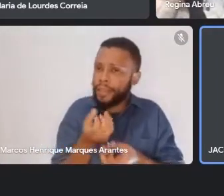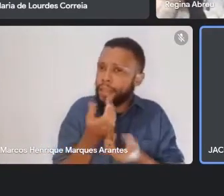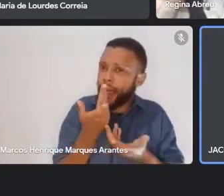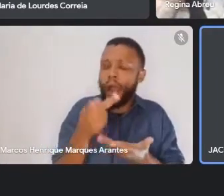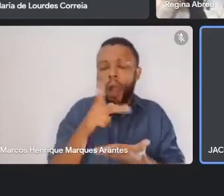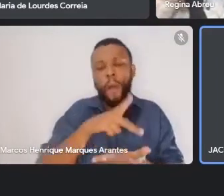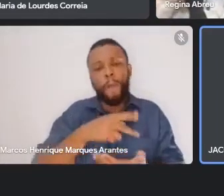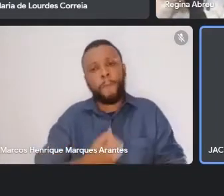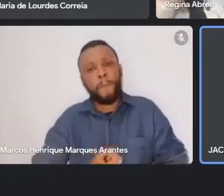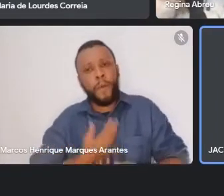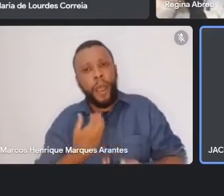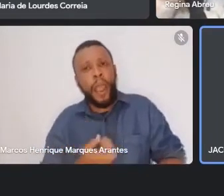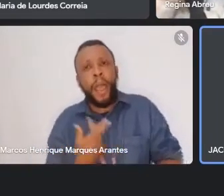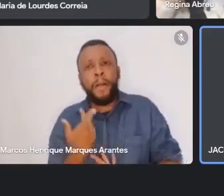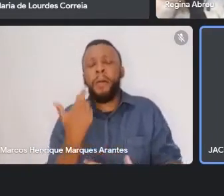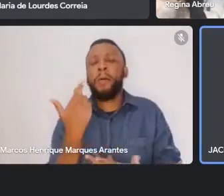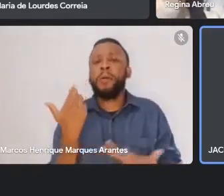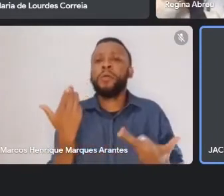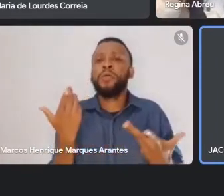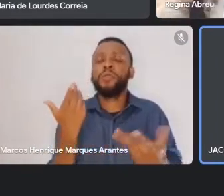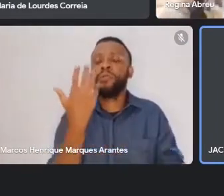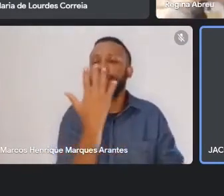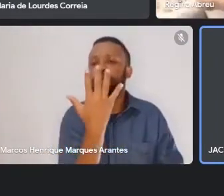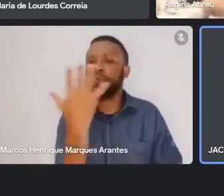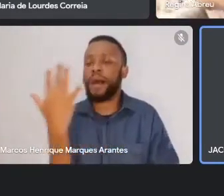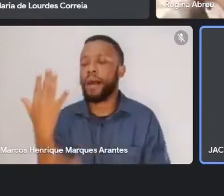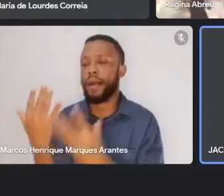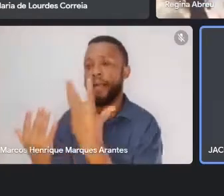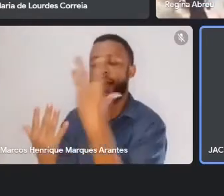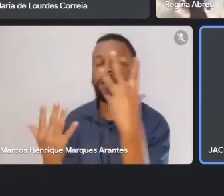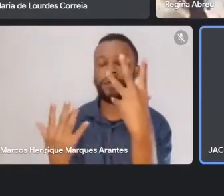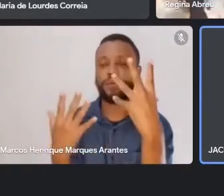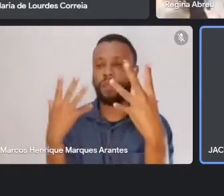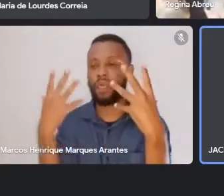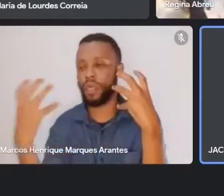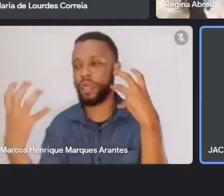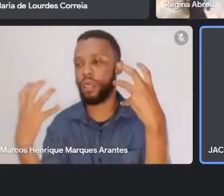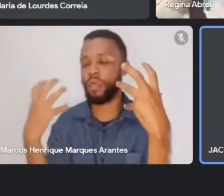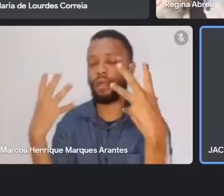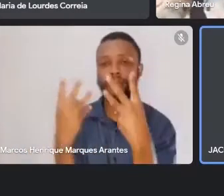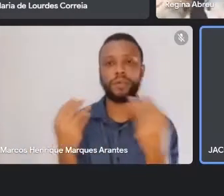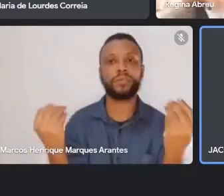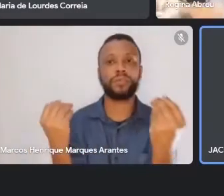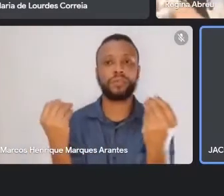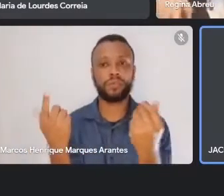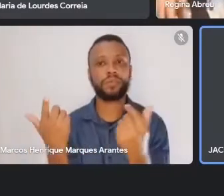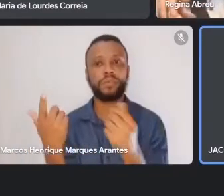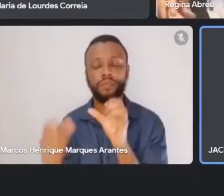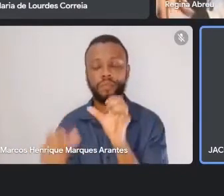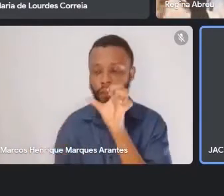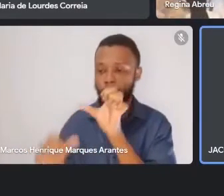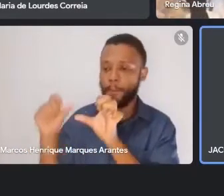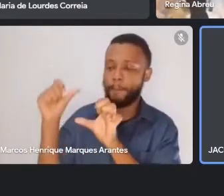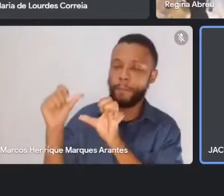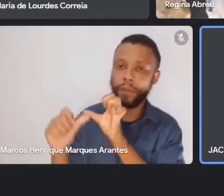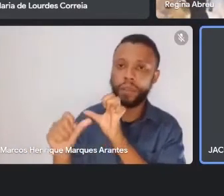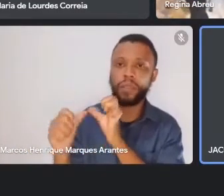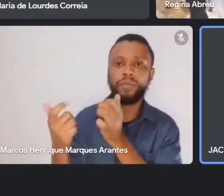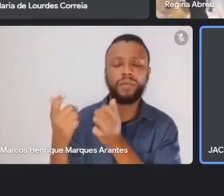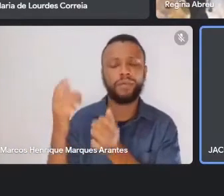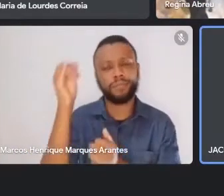coedição com a antiga editora,